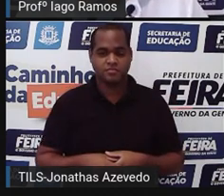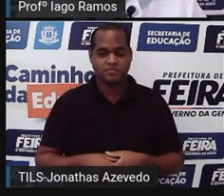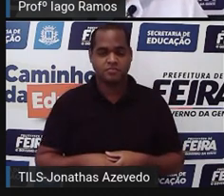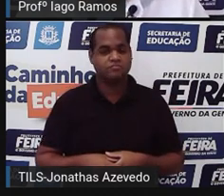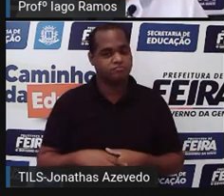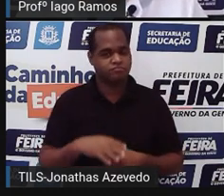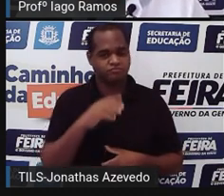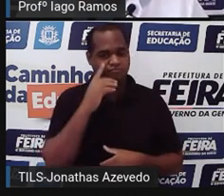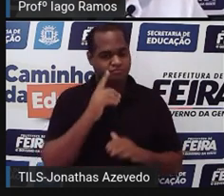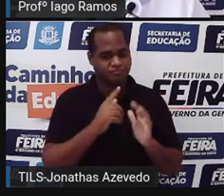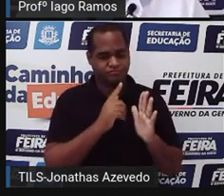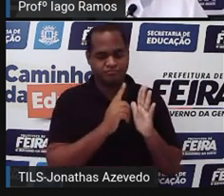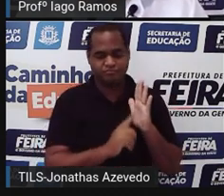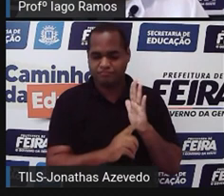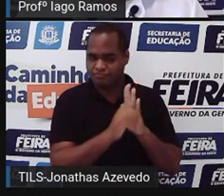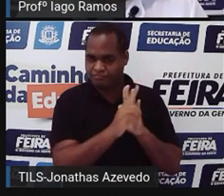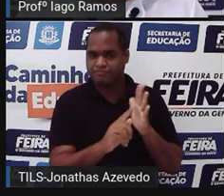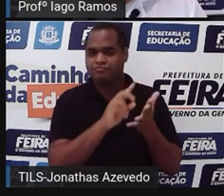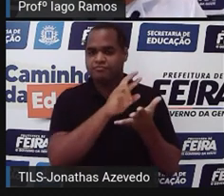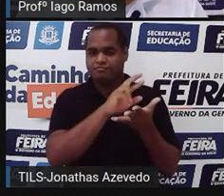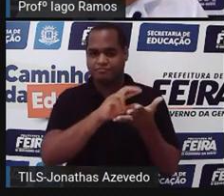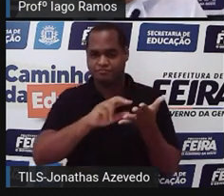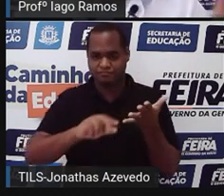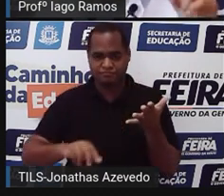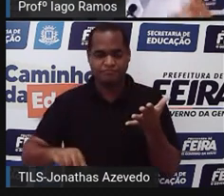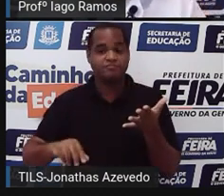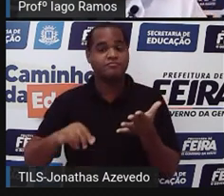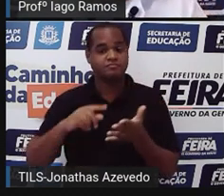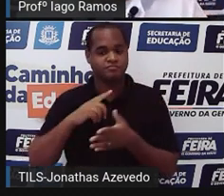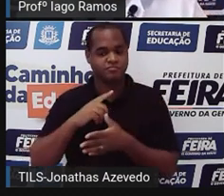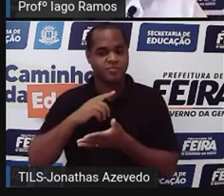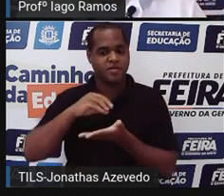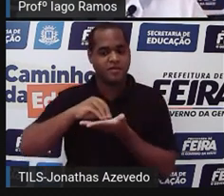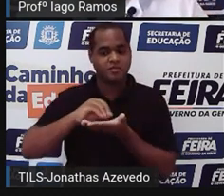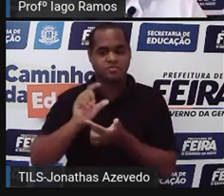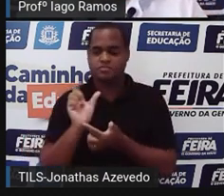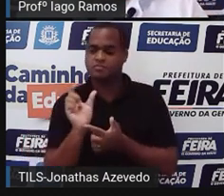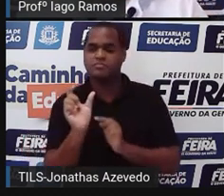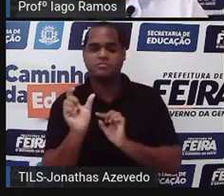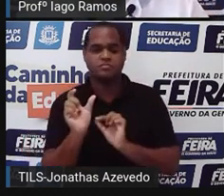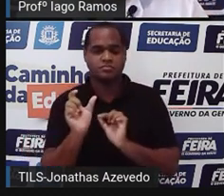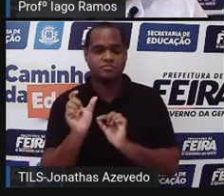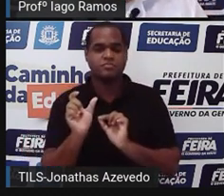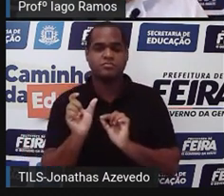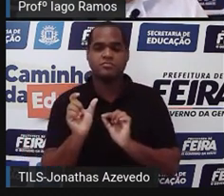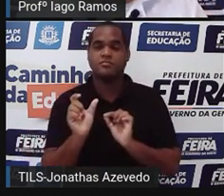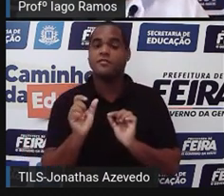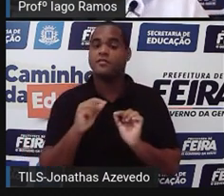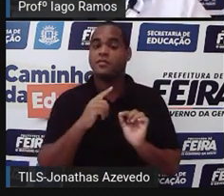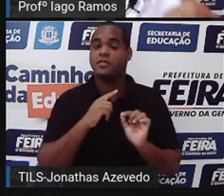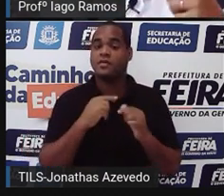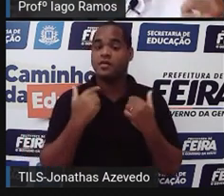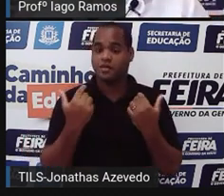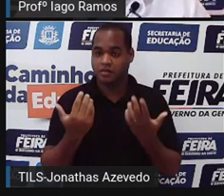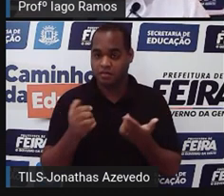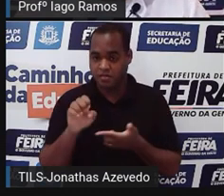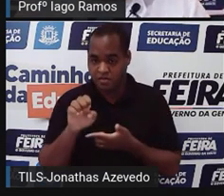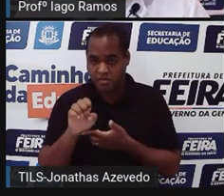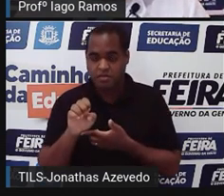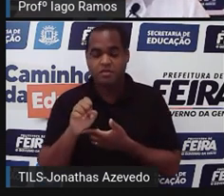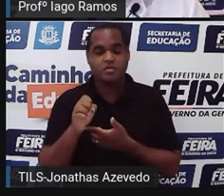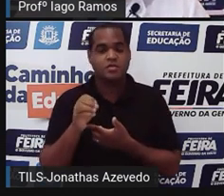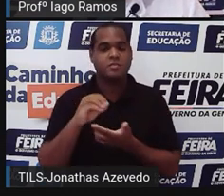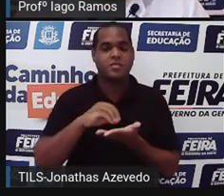Os gráficos são formas, e aí falta uma palavra, e falta